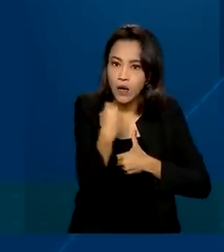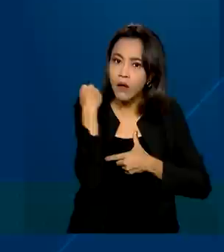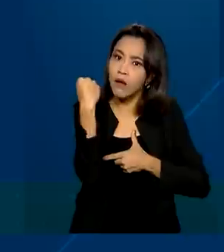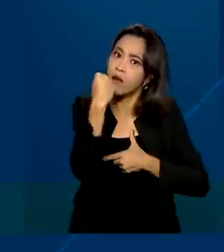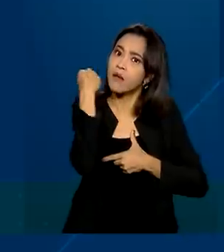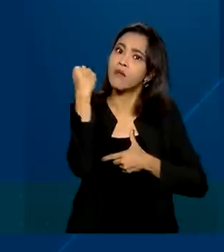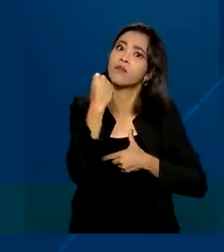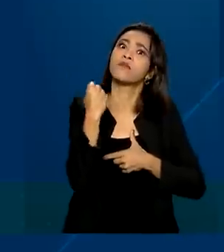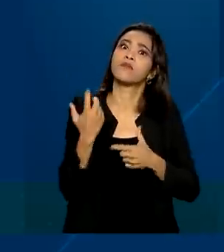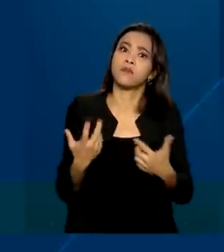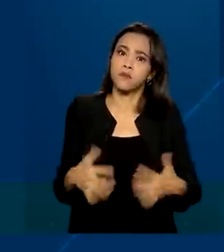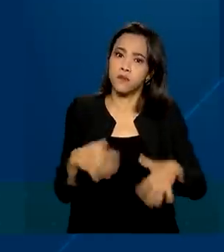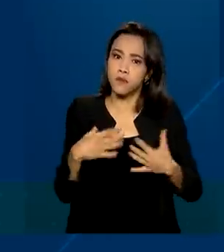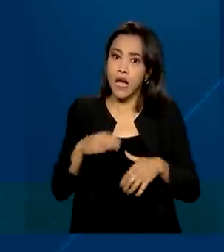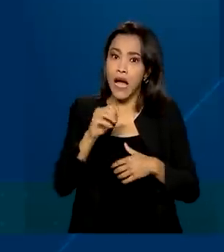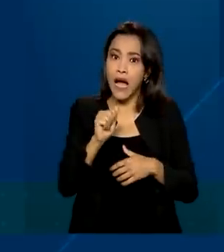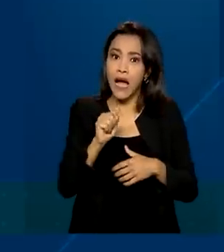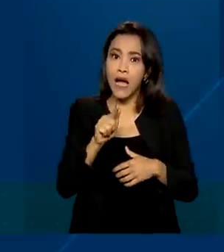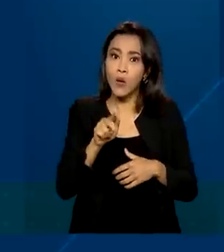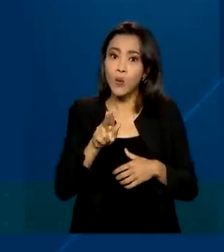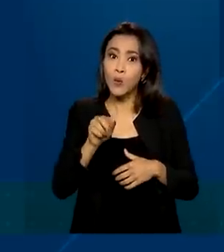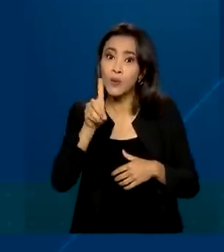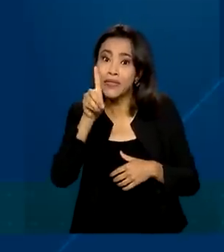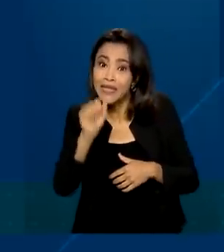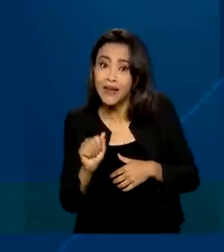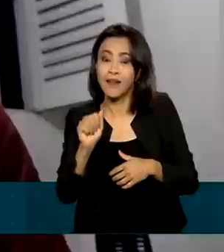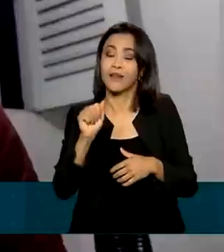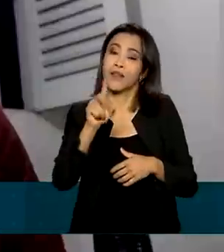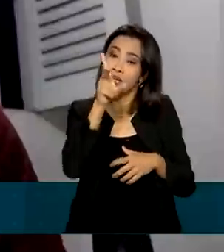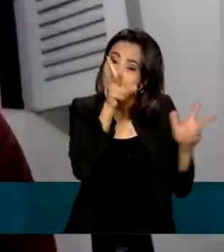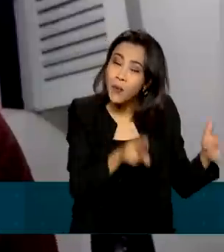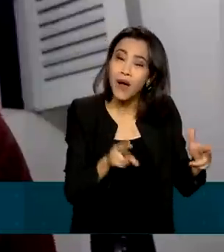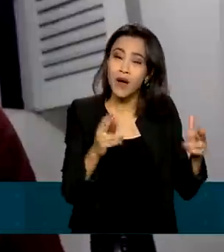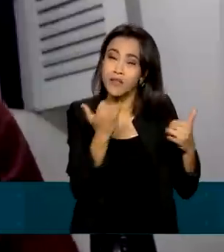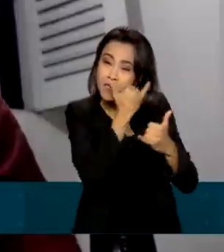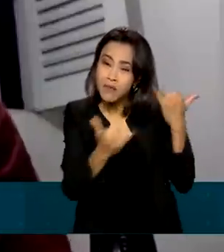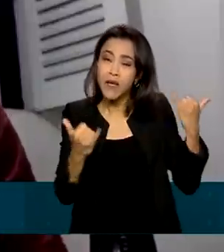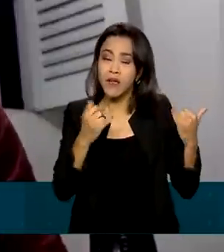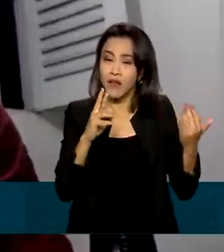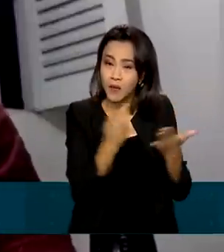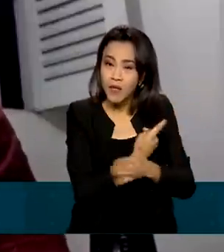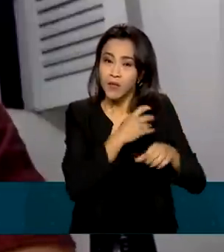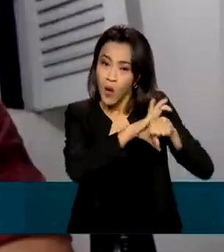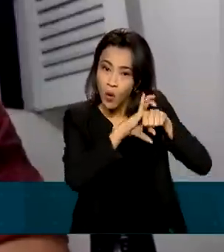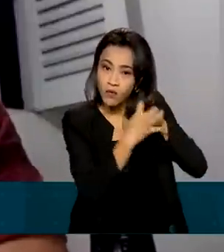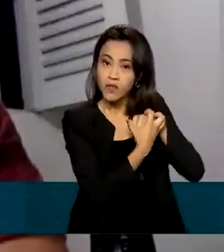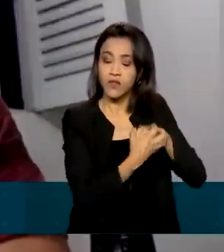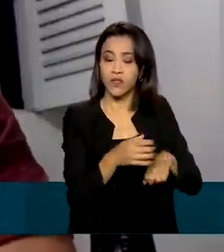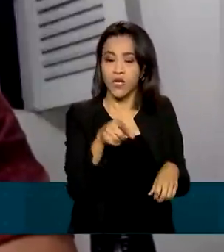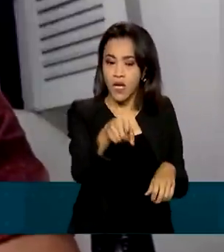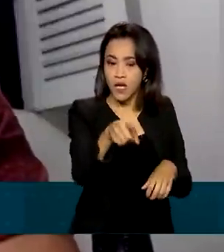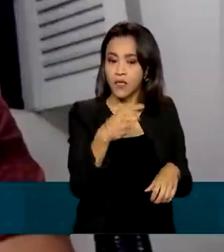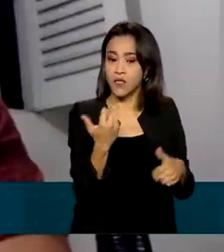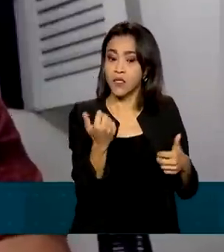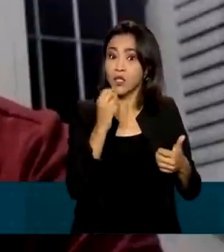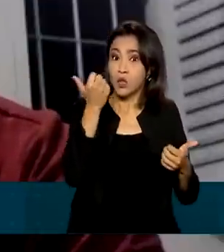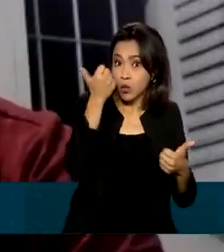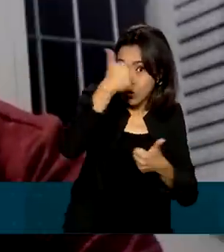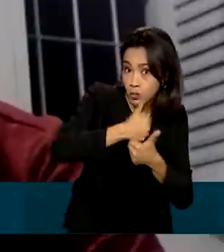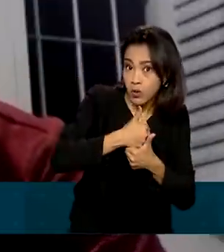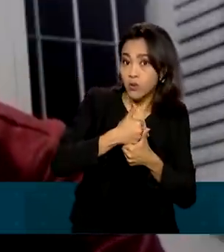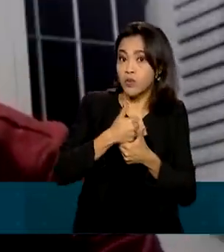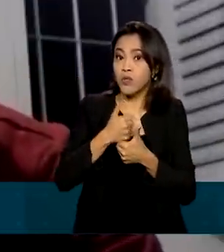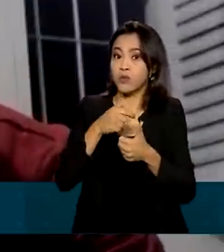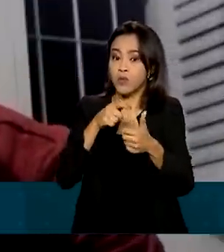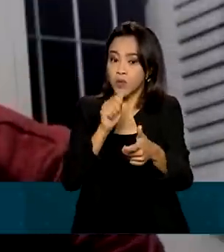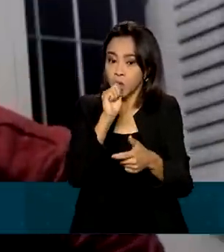a síndrome respiratória aguda grave provocada pela Covid. Heitor trocou o cigarro comum pelo eletrônico há quatro anos e